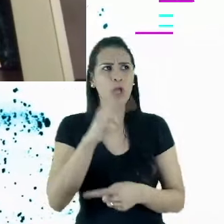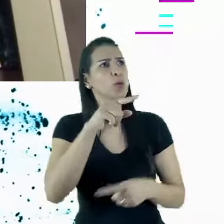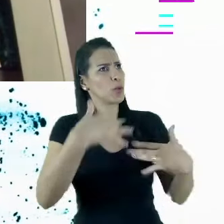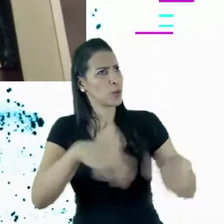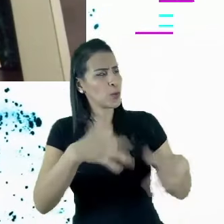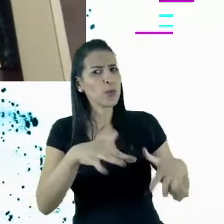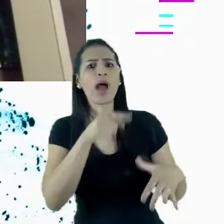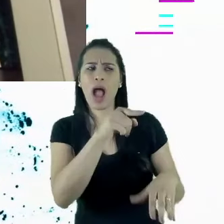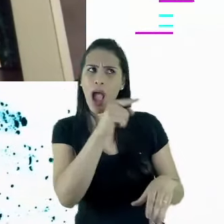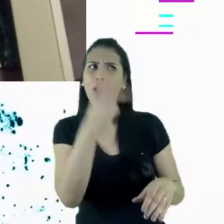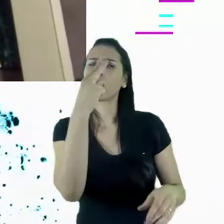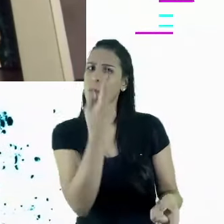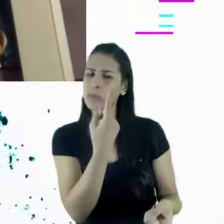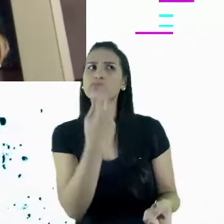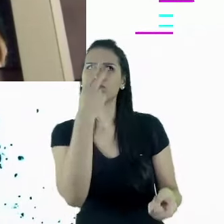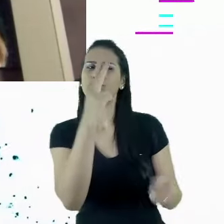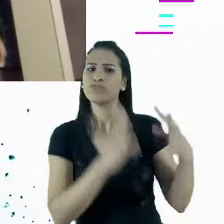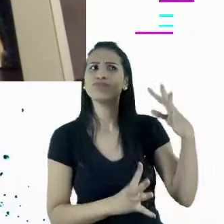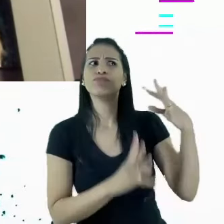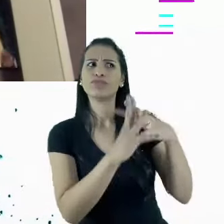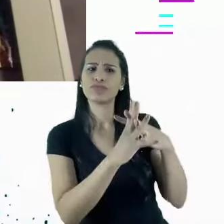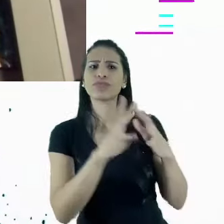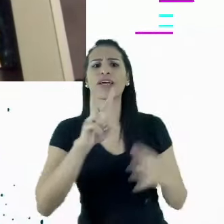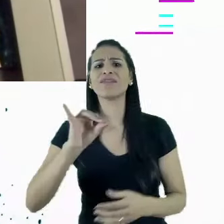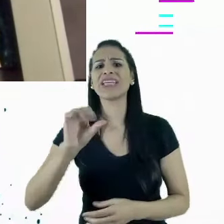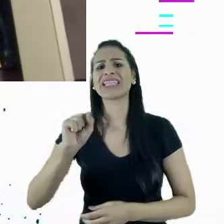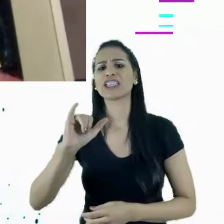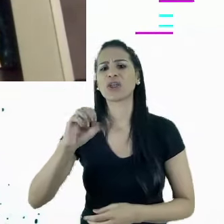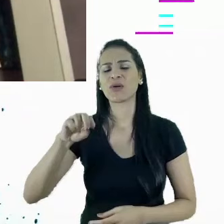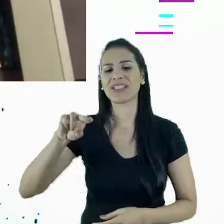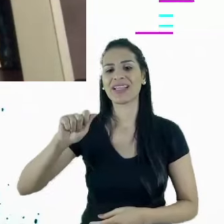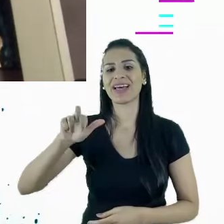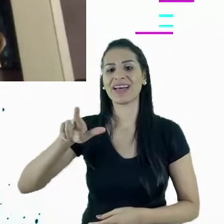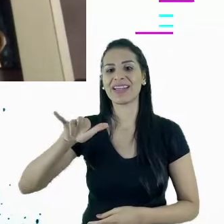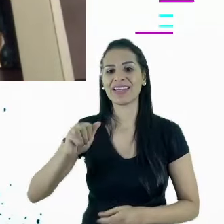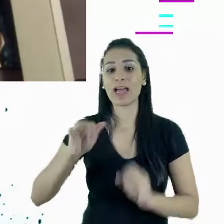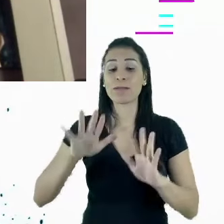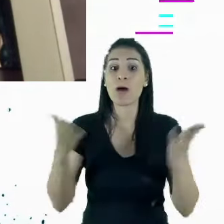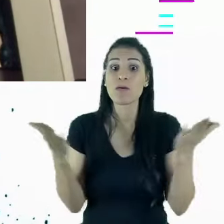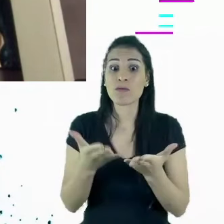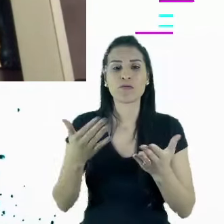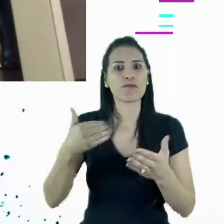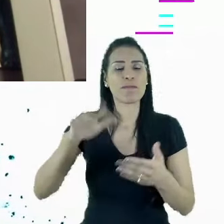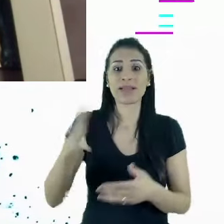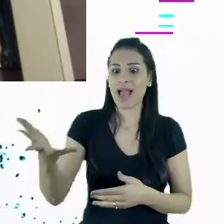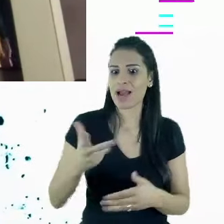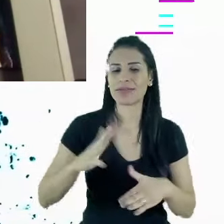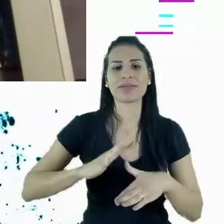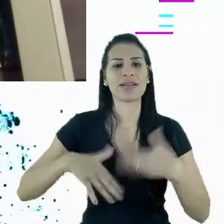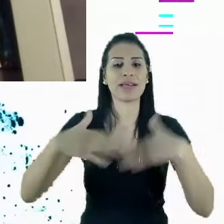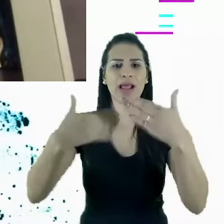vem uma transformação desde lá de trás, hoje muito, muito mais acelerada. Foi uma jornada rápida, mas muito